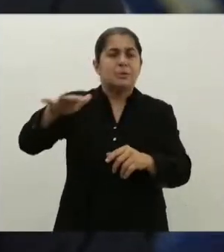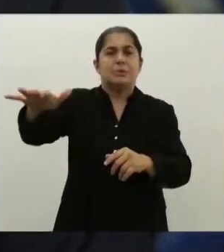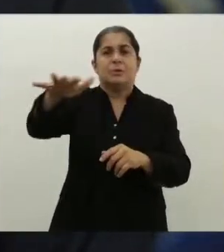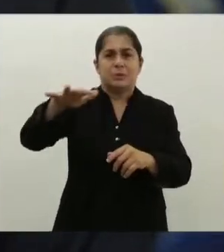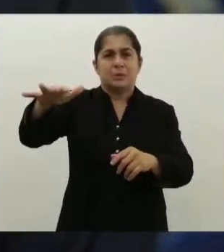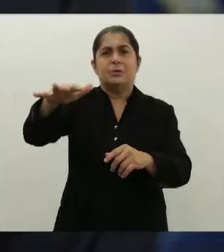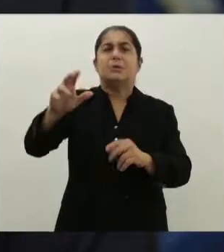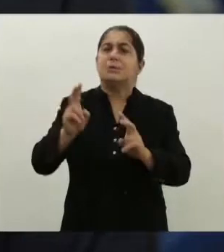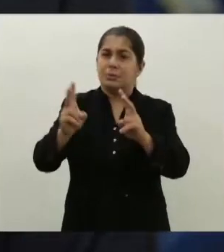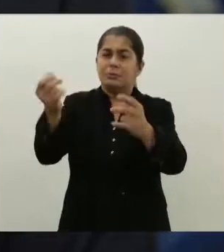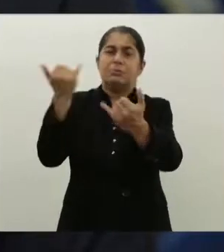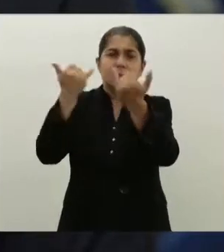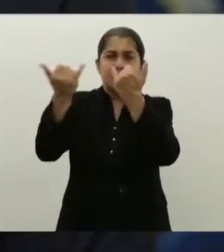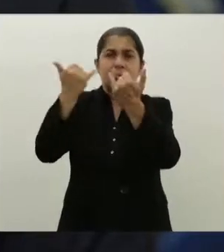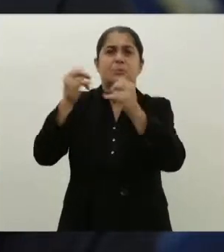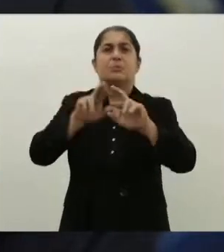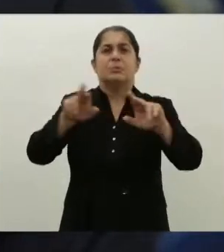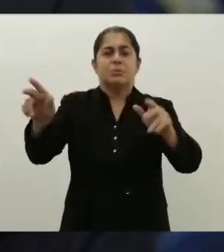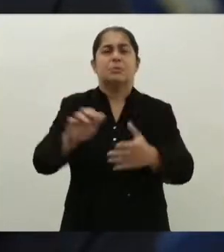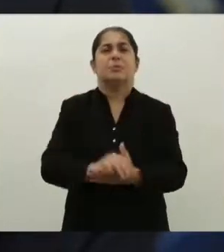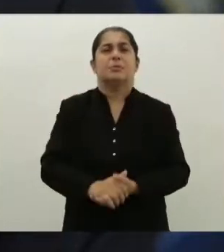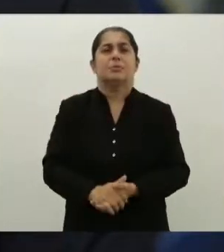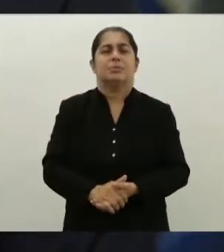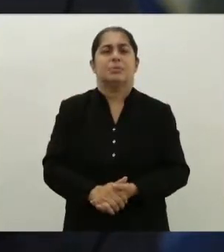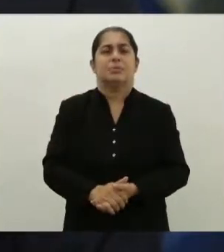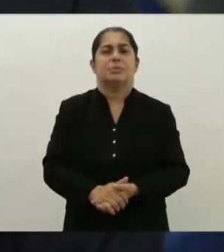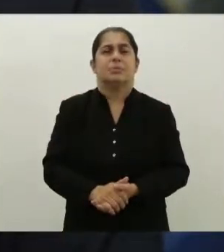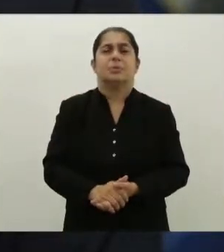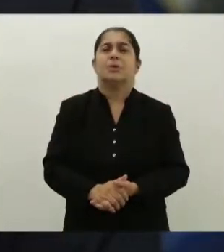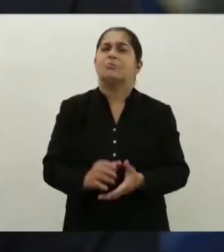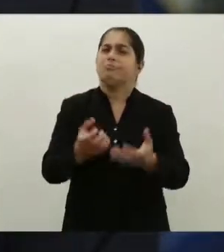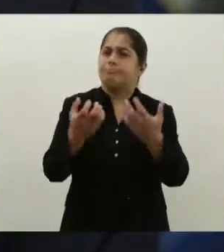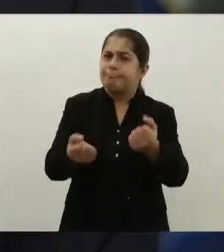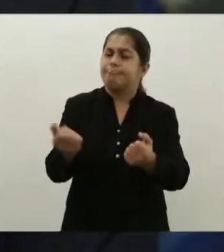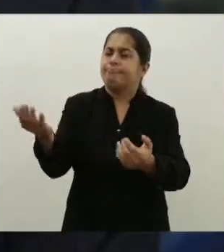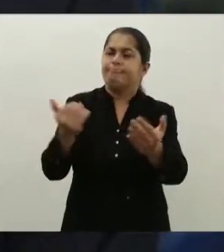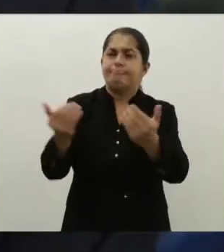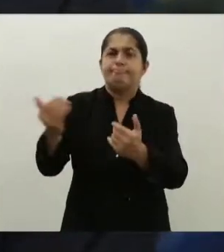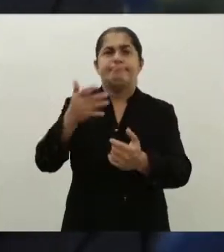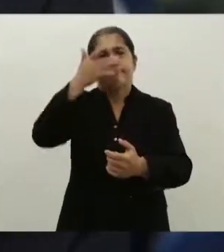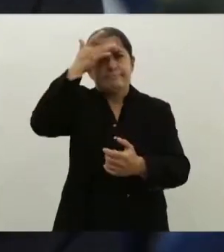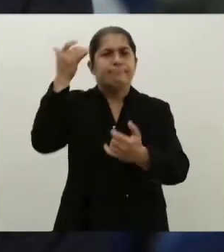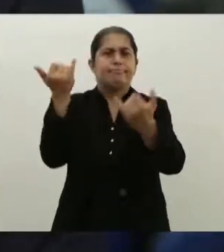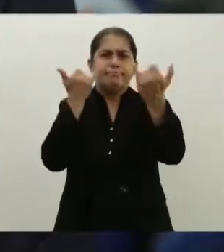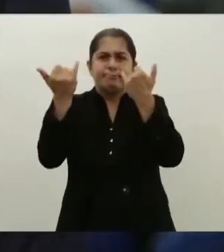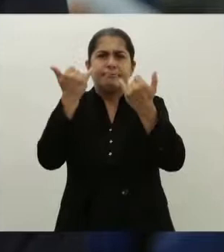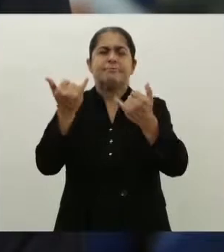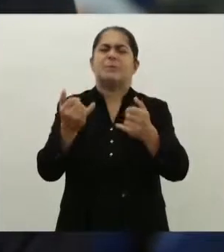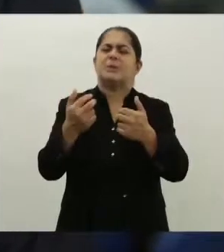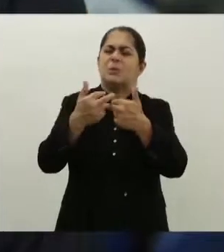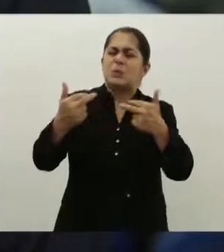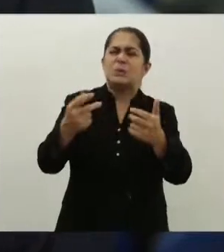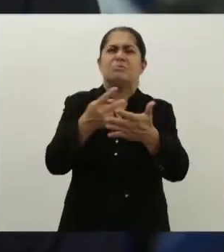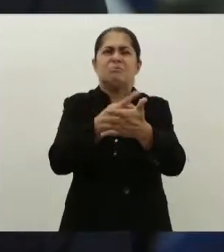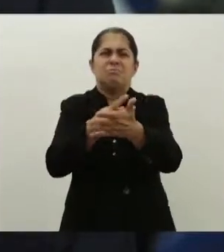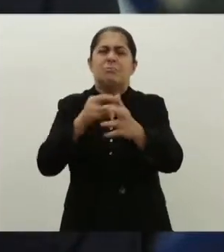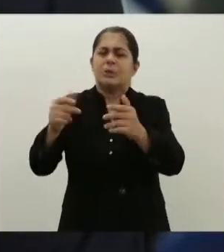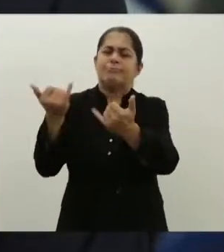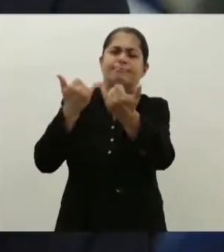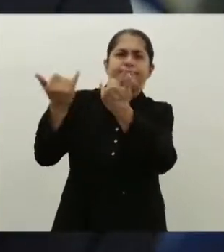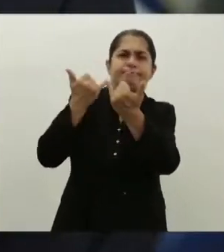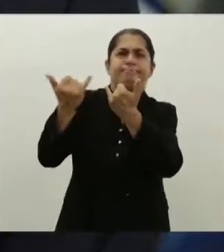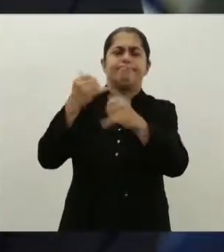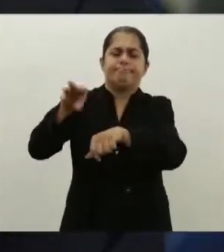De maneira que nós estamos sempre à disposição do cidadão para receber em nossa